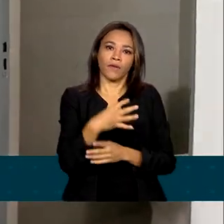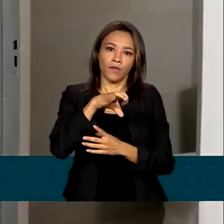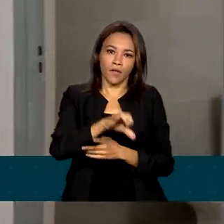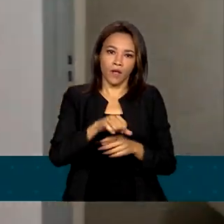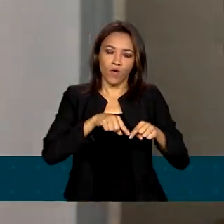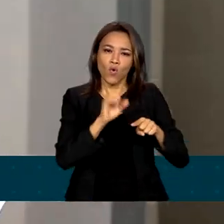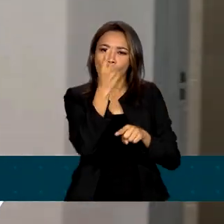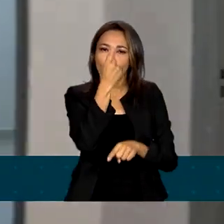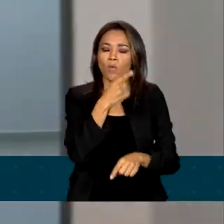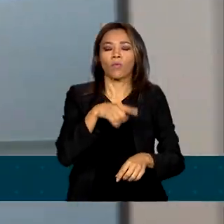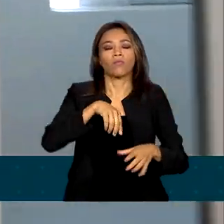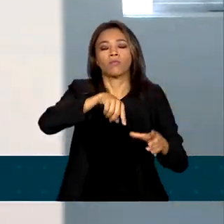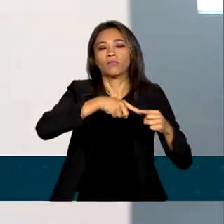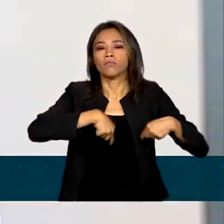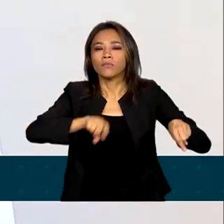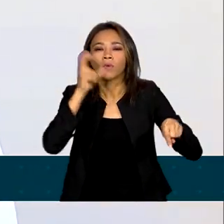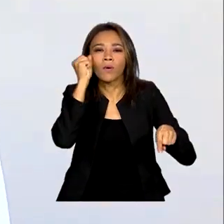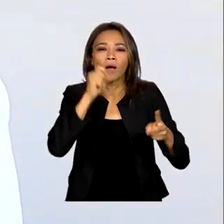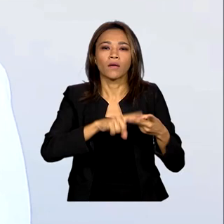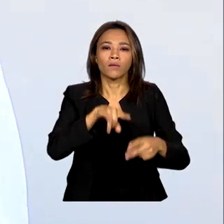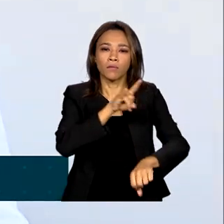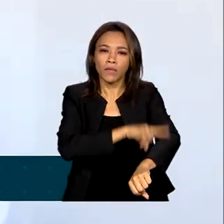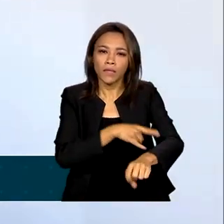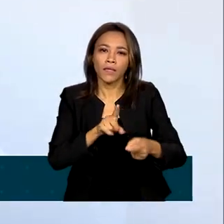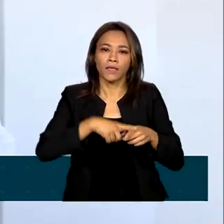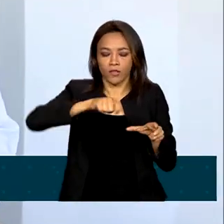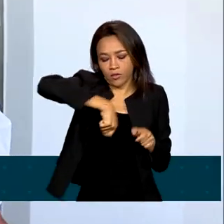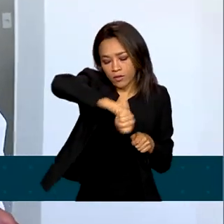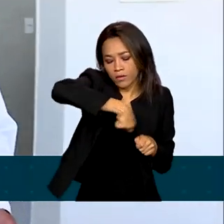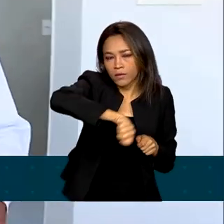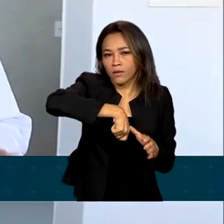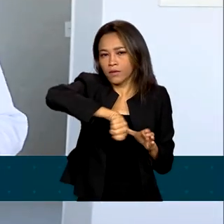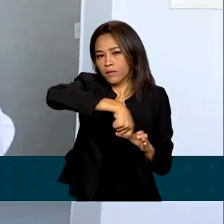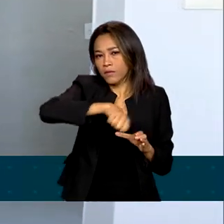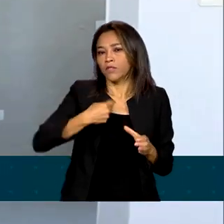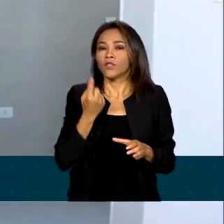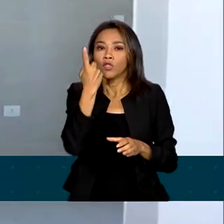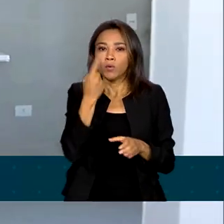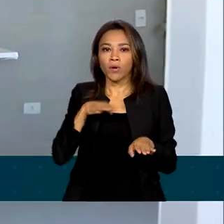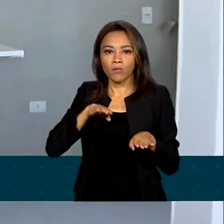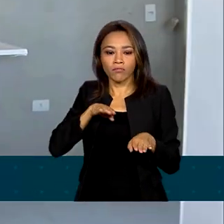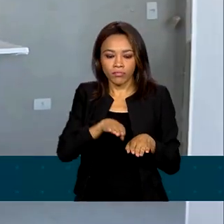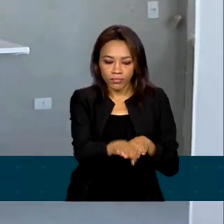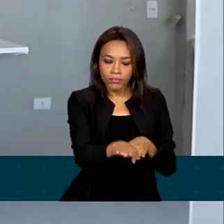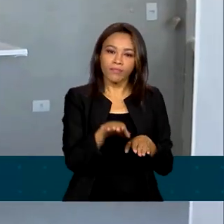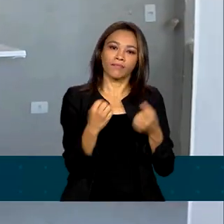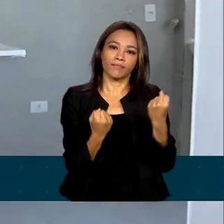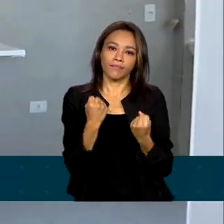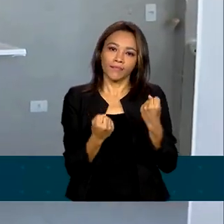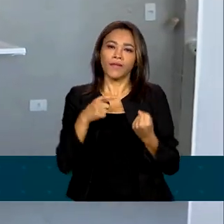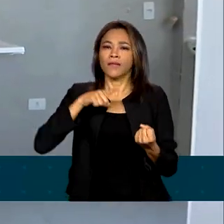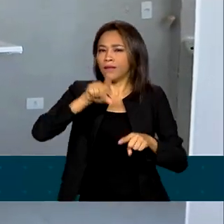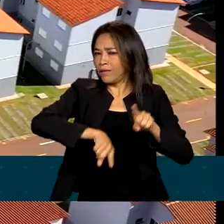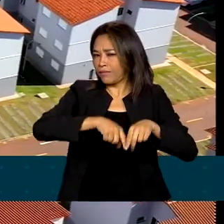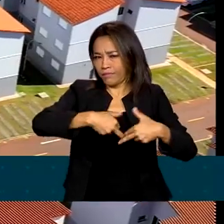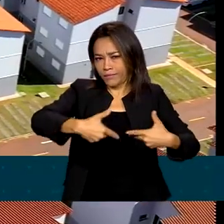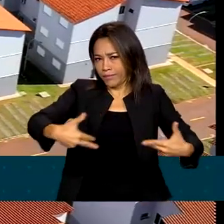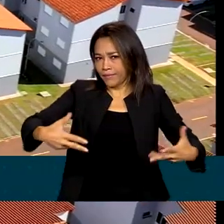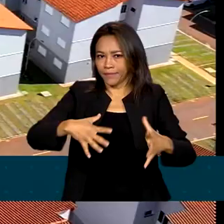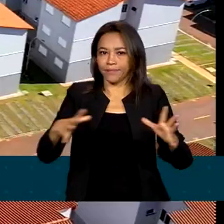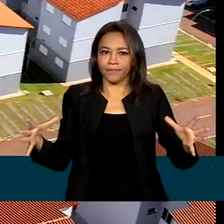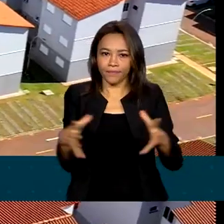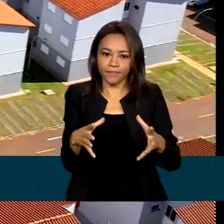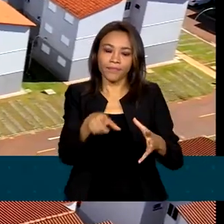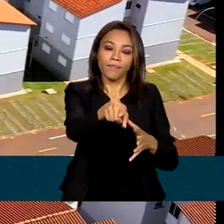um banheiro, sala, cozinha, área de serviço e uma vaga na garagem, além de todo equipamento de convivência social. A